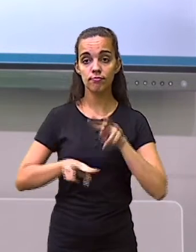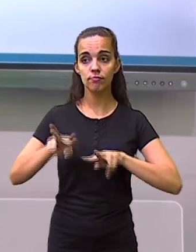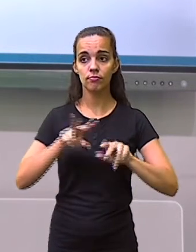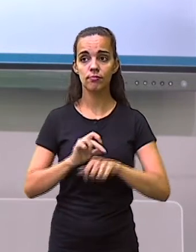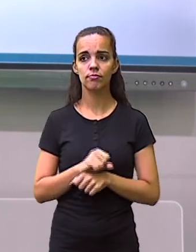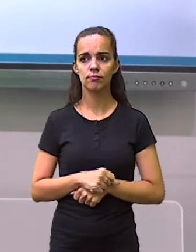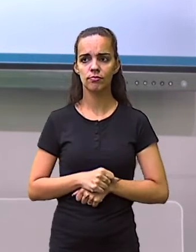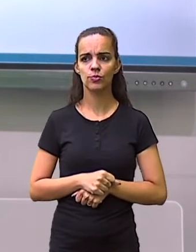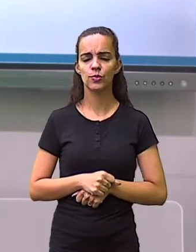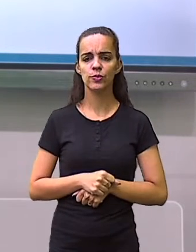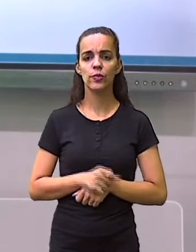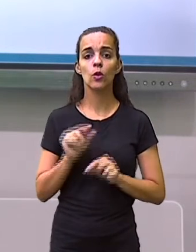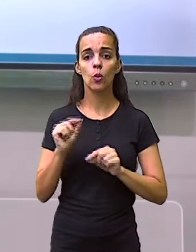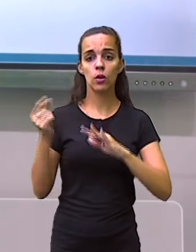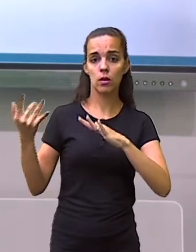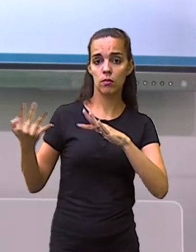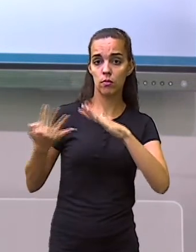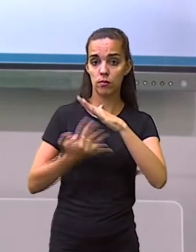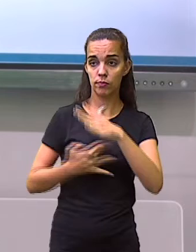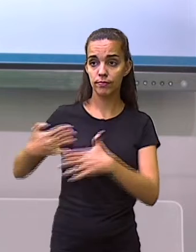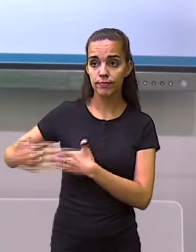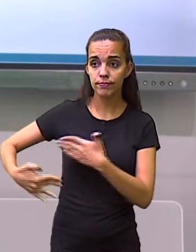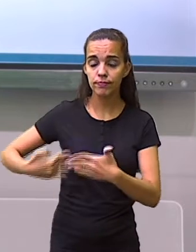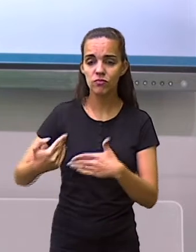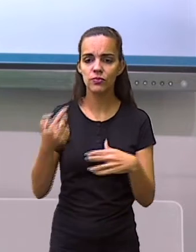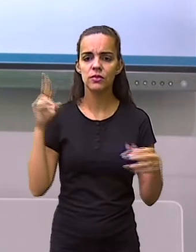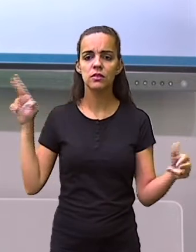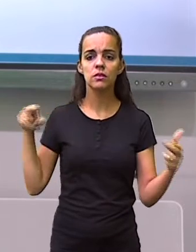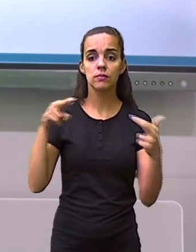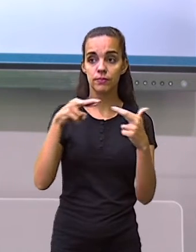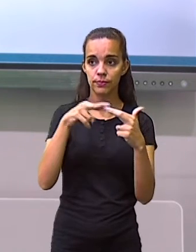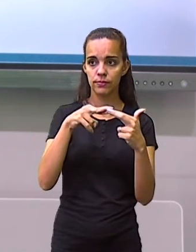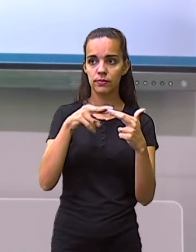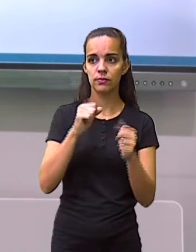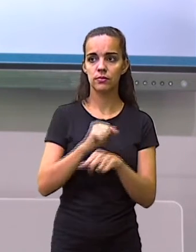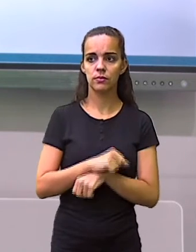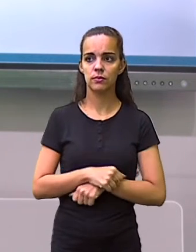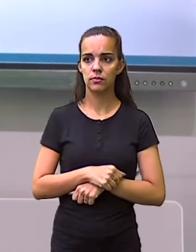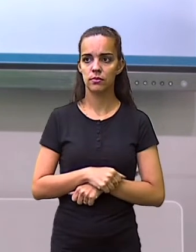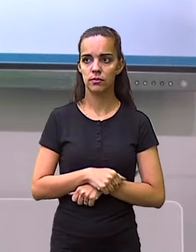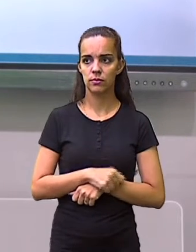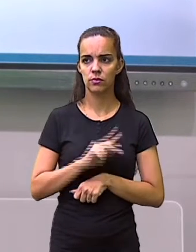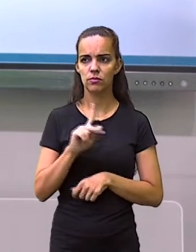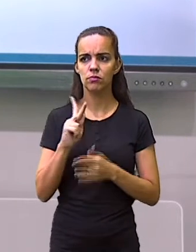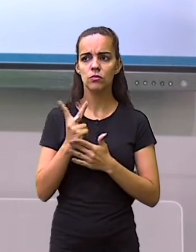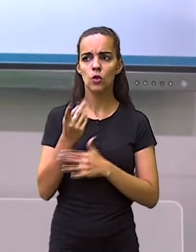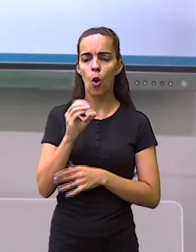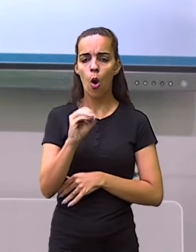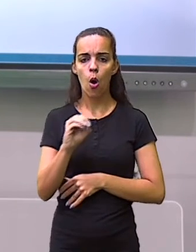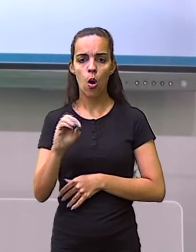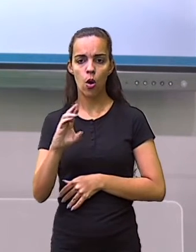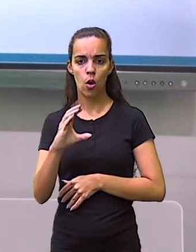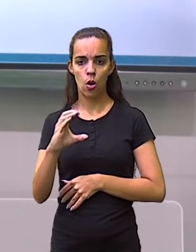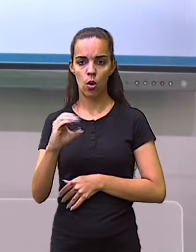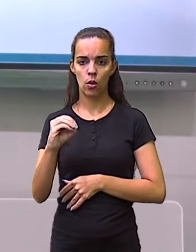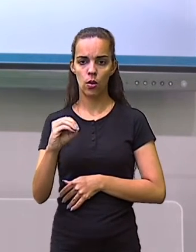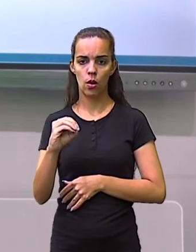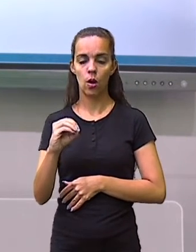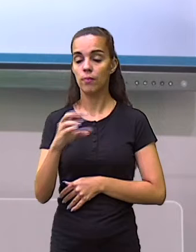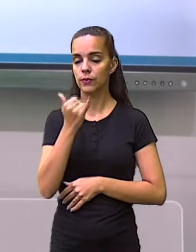o processo de migração em relação à ocorrência desta